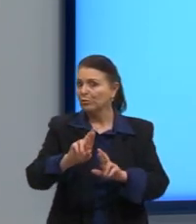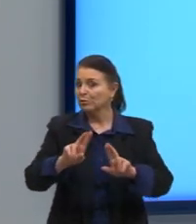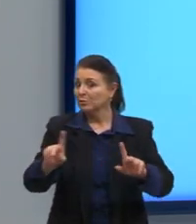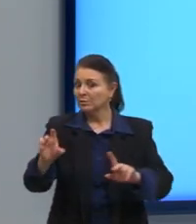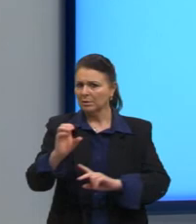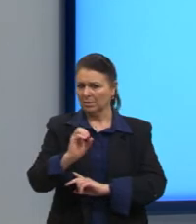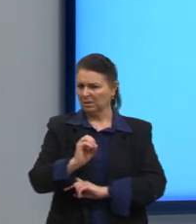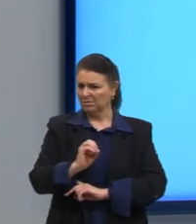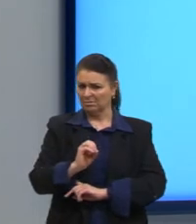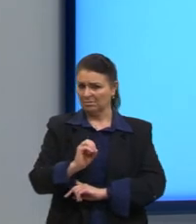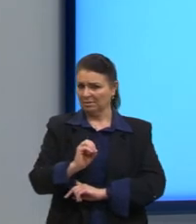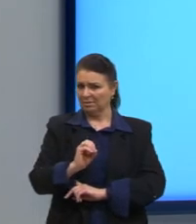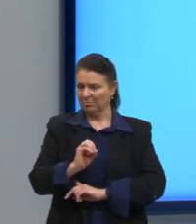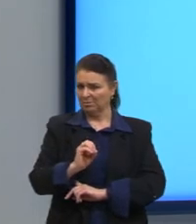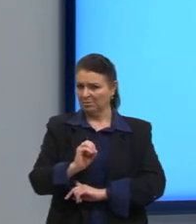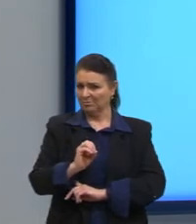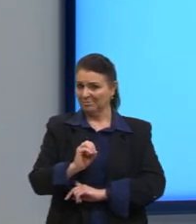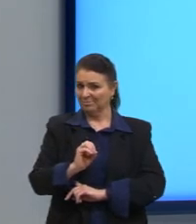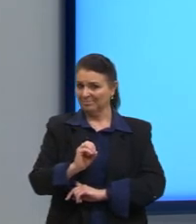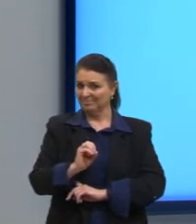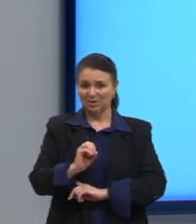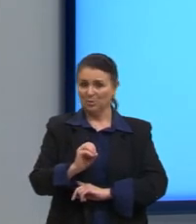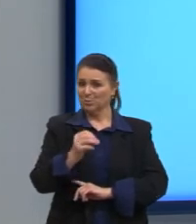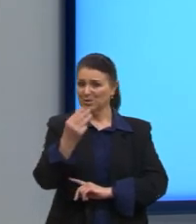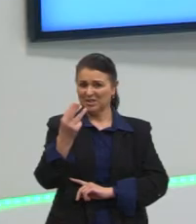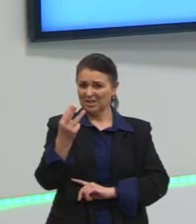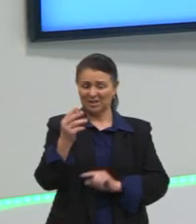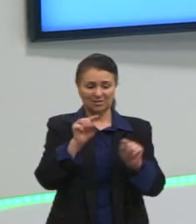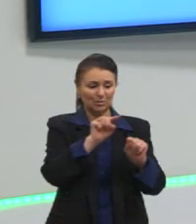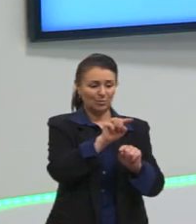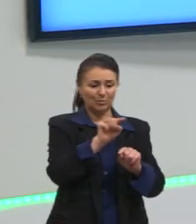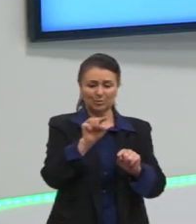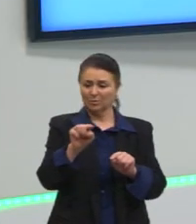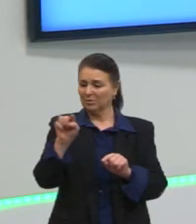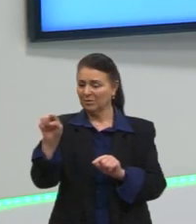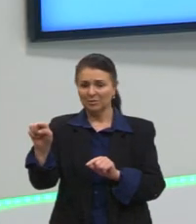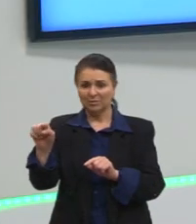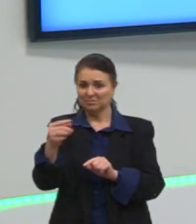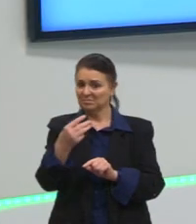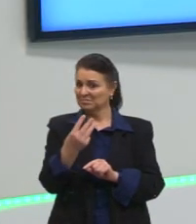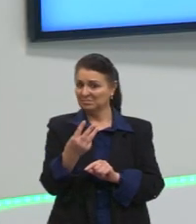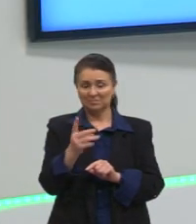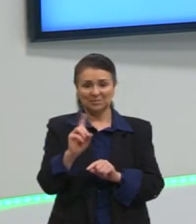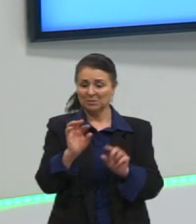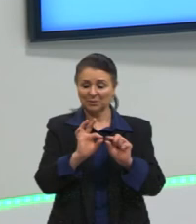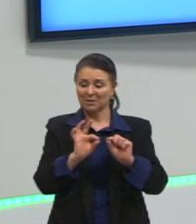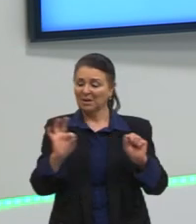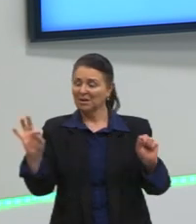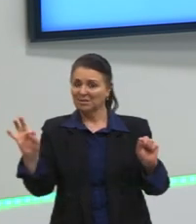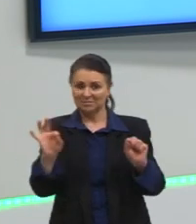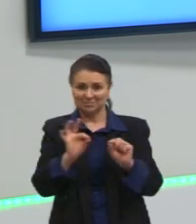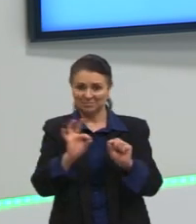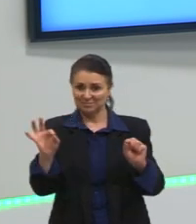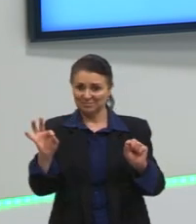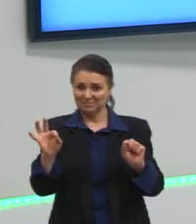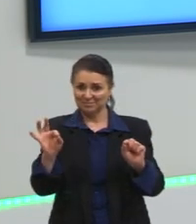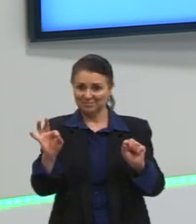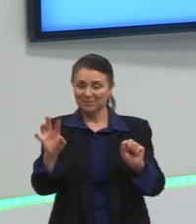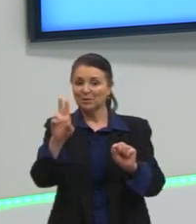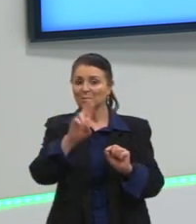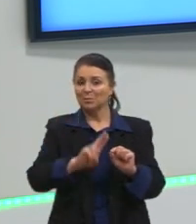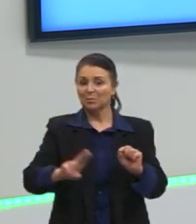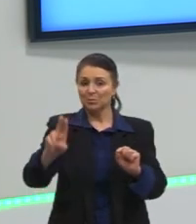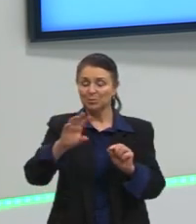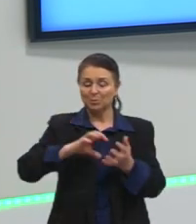0, aí os três pontos não estão alinhados. Então, essa seria a condição de alinhamento, utilizando